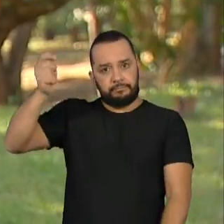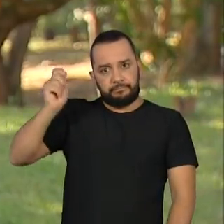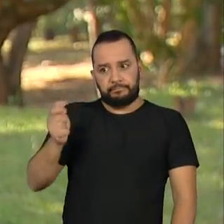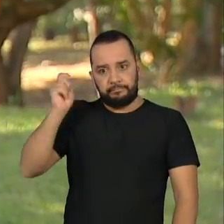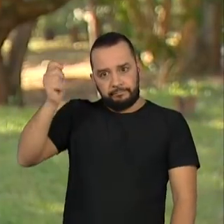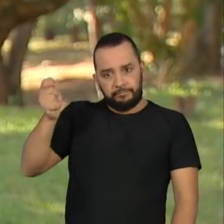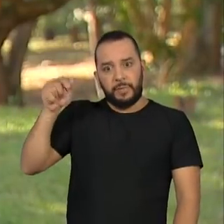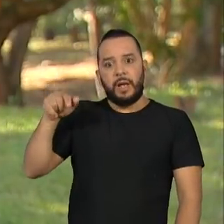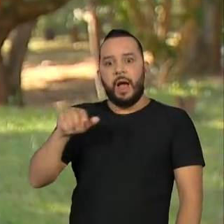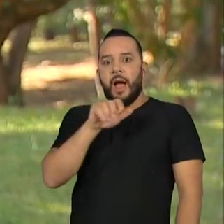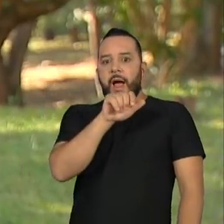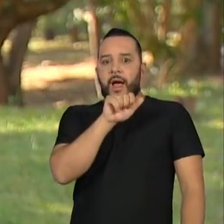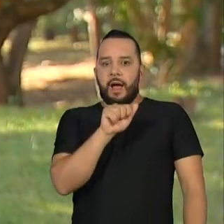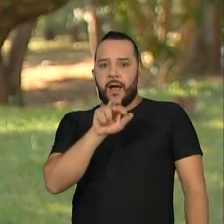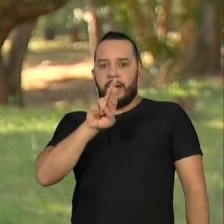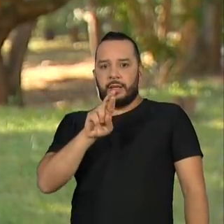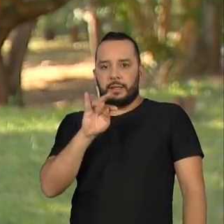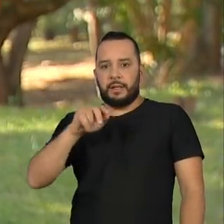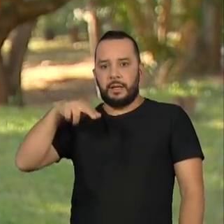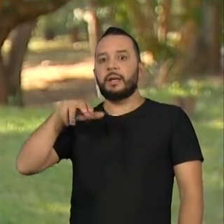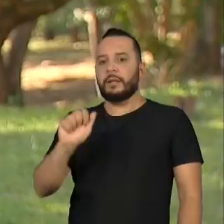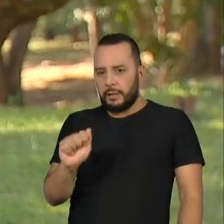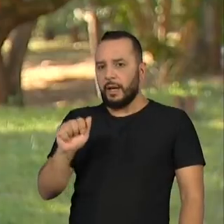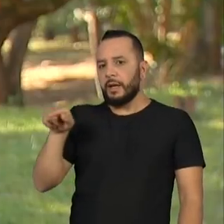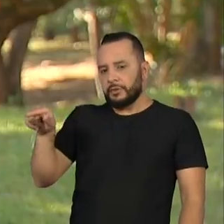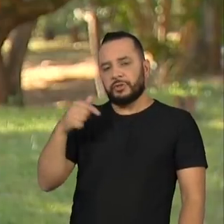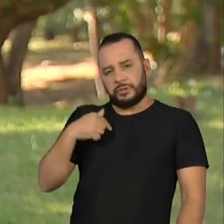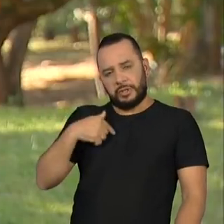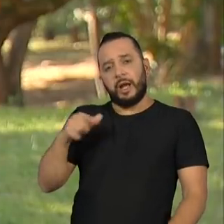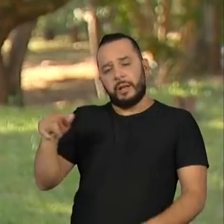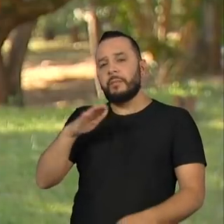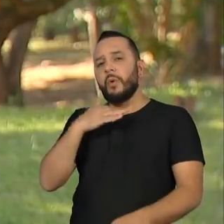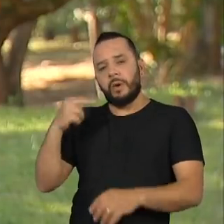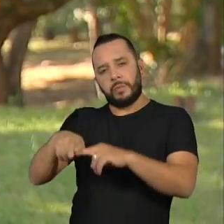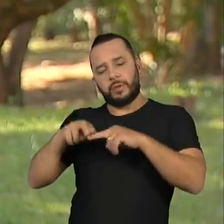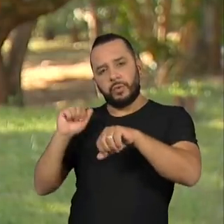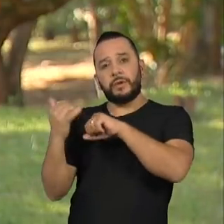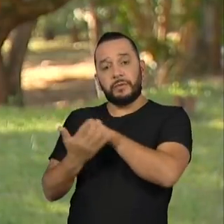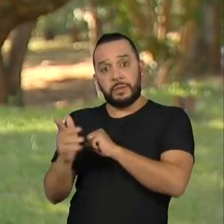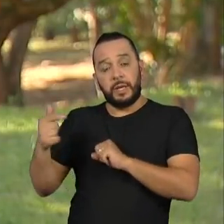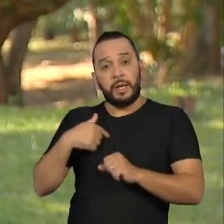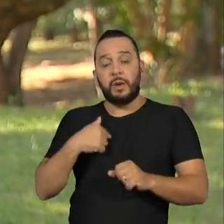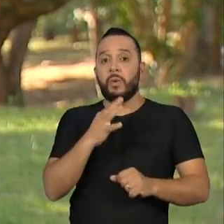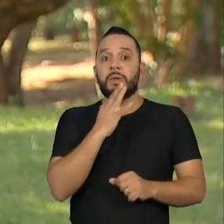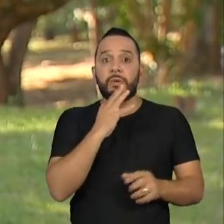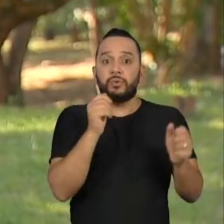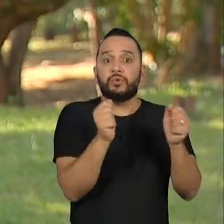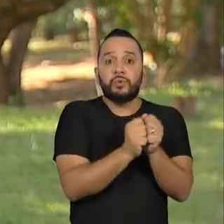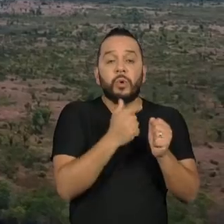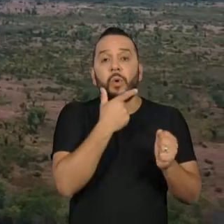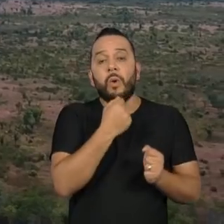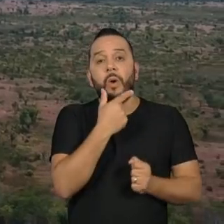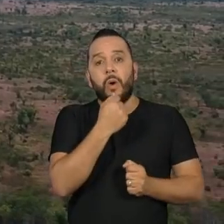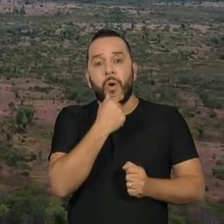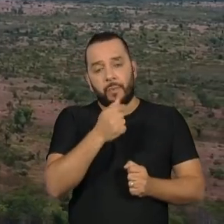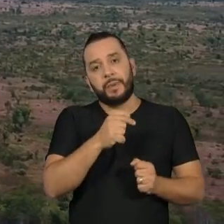que Soares conheceu no Parque do Xingu, junto com o sertanista Orlando Vilas Boas.